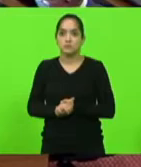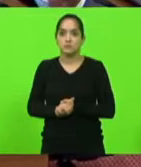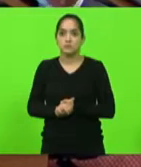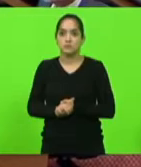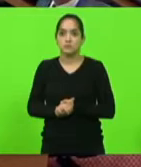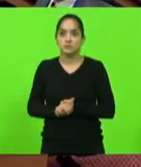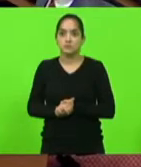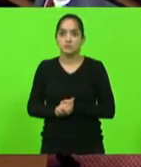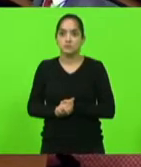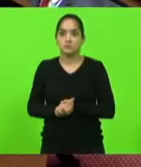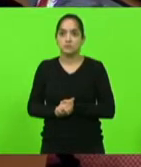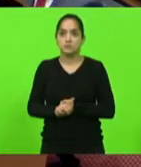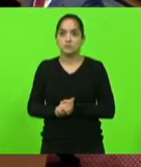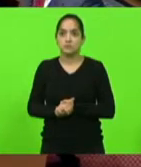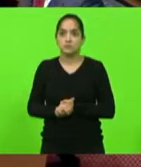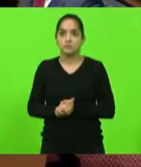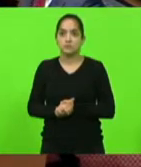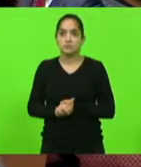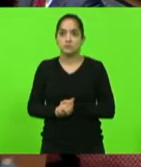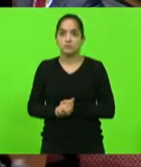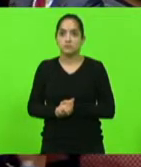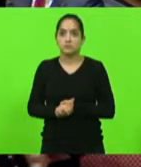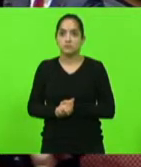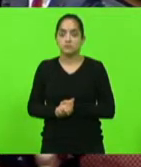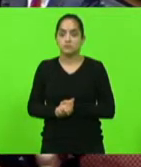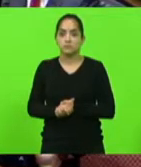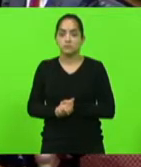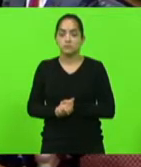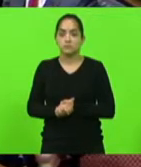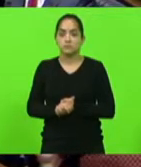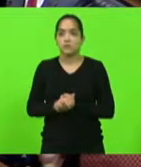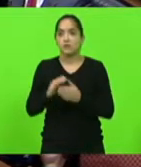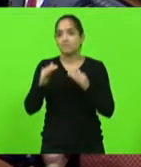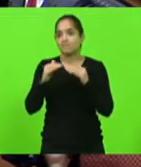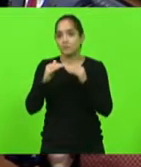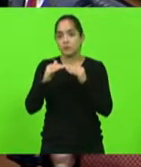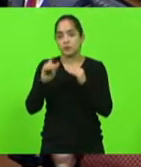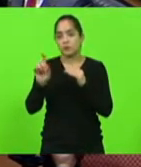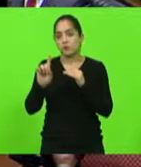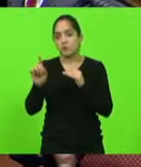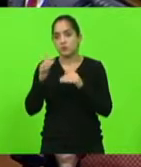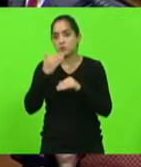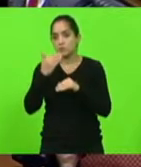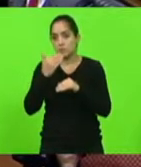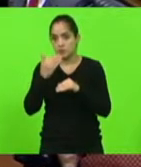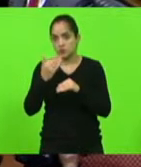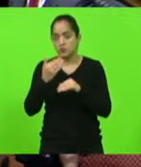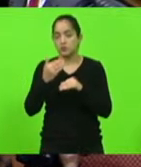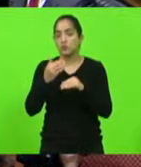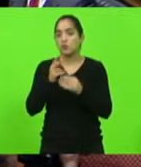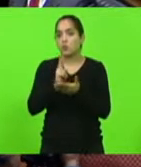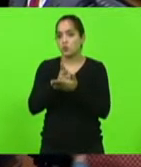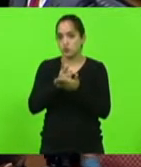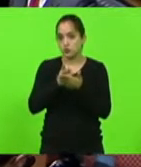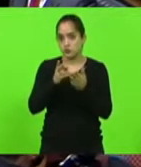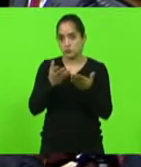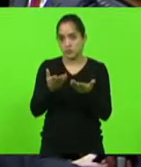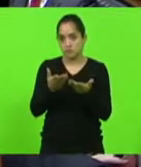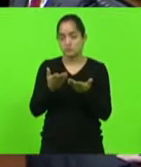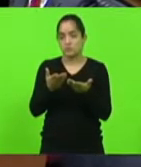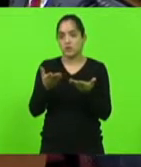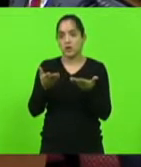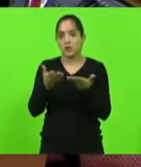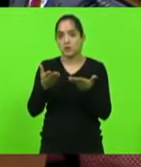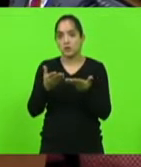só quero dizer à V. Exª que o presidente... Nós não temos concordância quanto ao requerimento do deputado Paulinho, está mantido o painel fechado com a palavra do deputado Kennedy